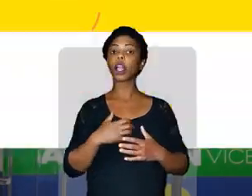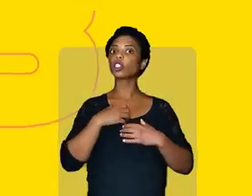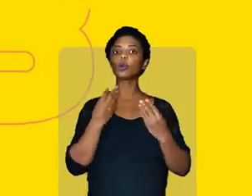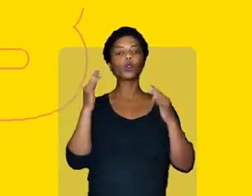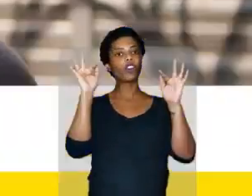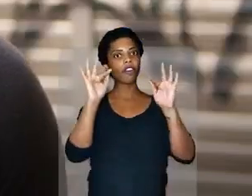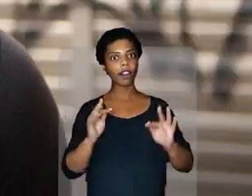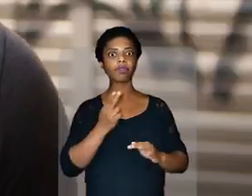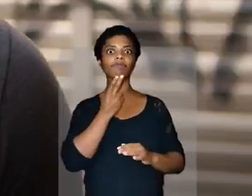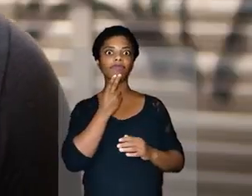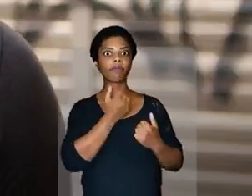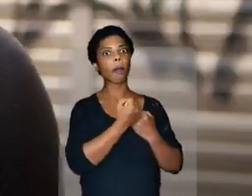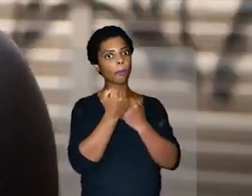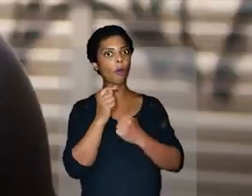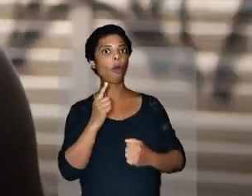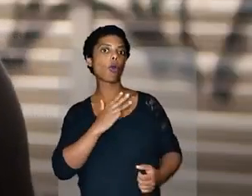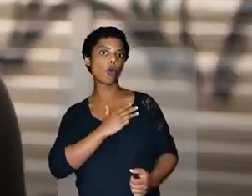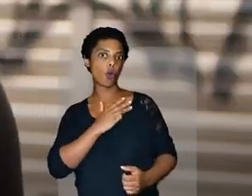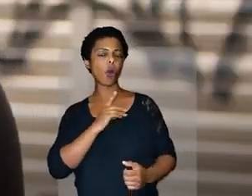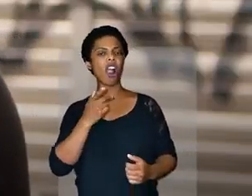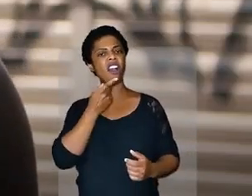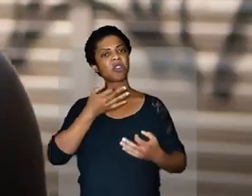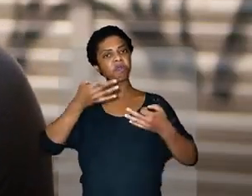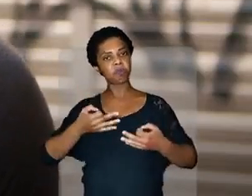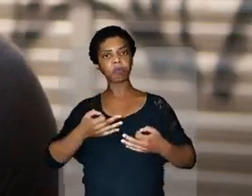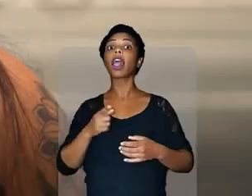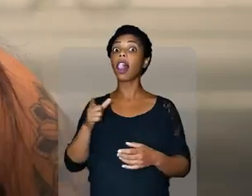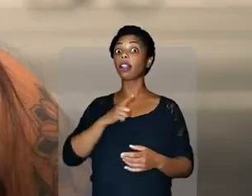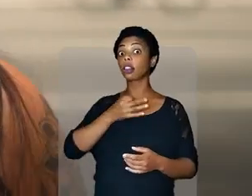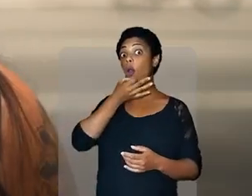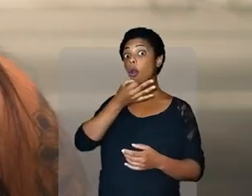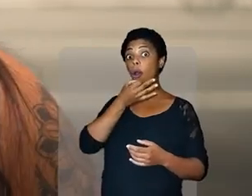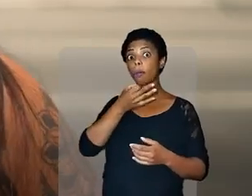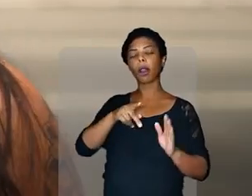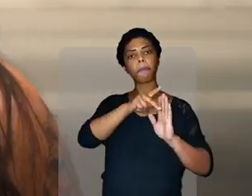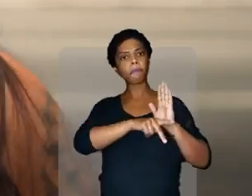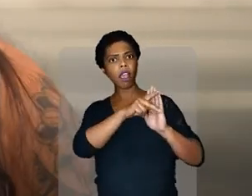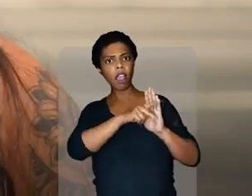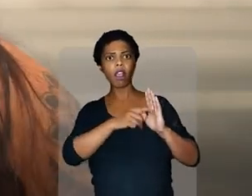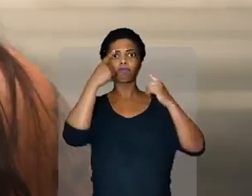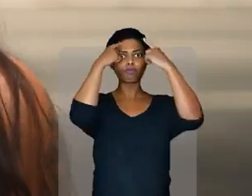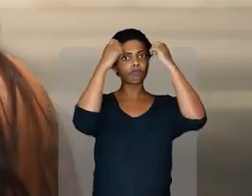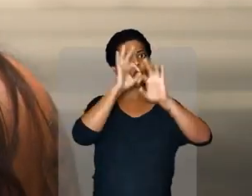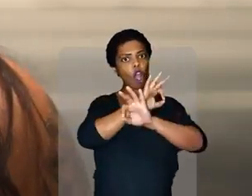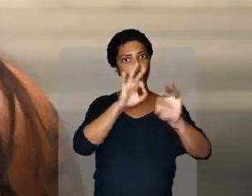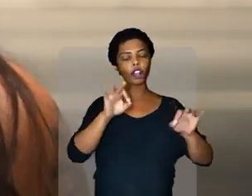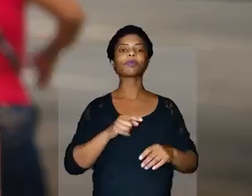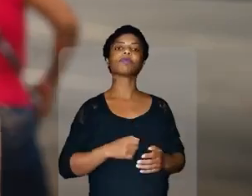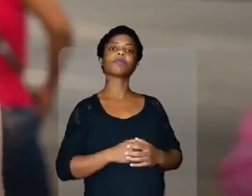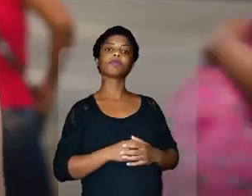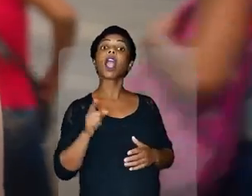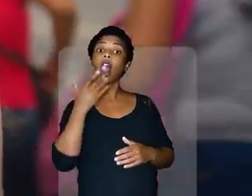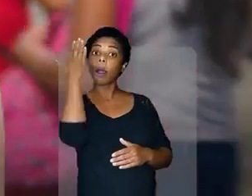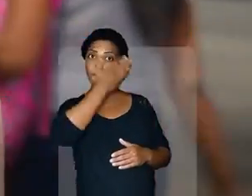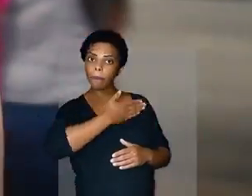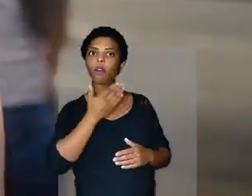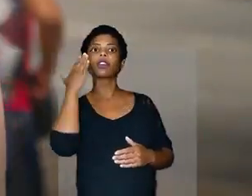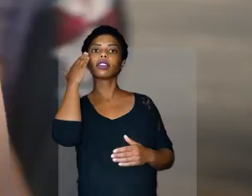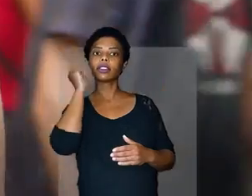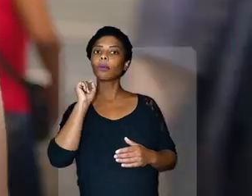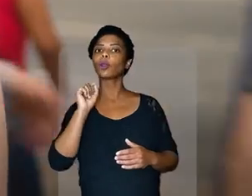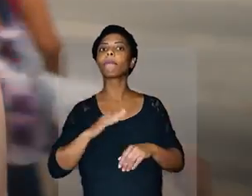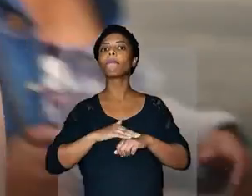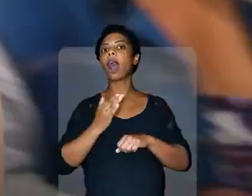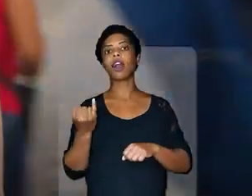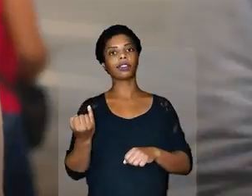Eu fiquei muito feliz quando eu vi o apoio da Tebet se posicionando, ela foi firme. Ela tem opiniões, tem projetos, tem pensamentos muito bons. Demonstra que ela